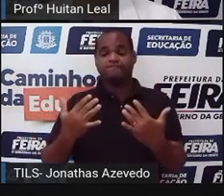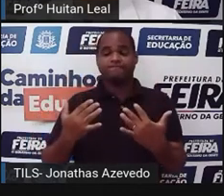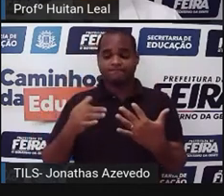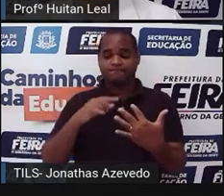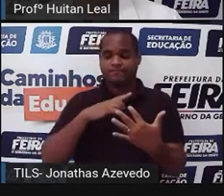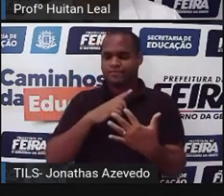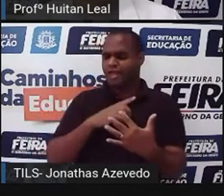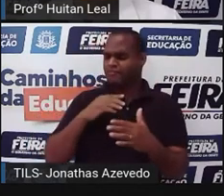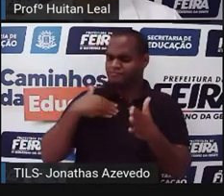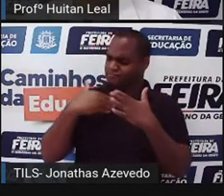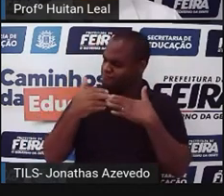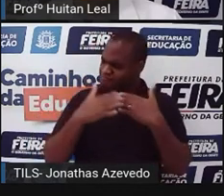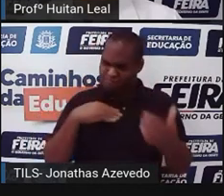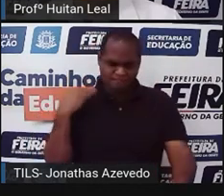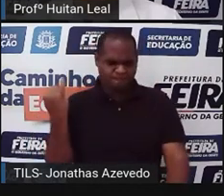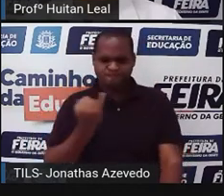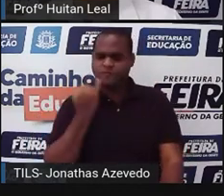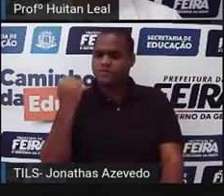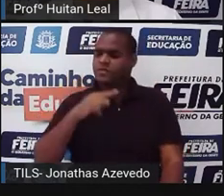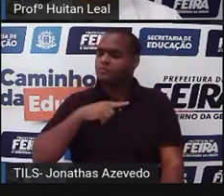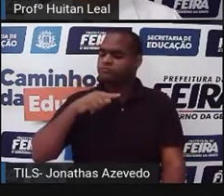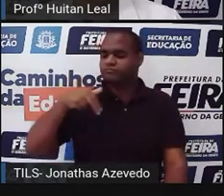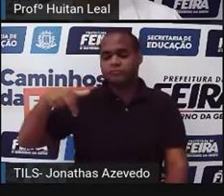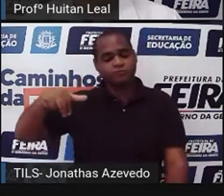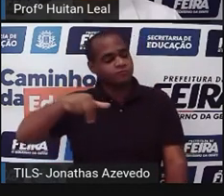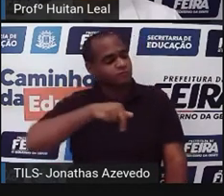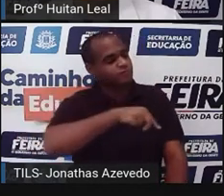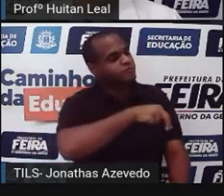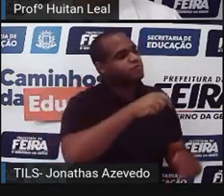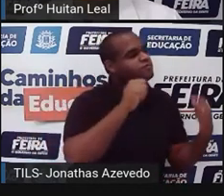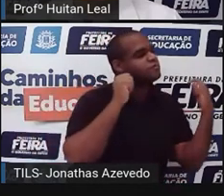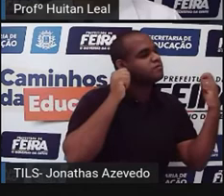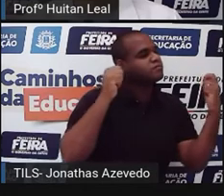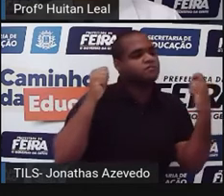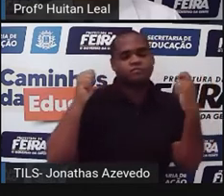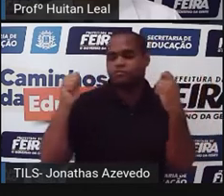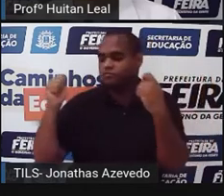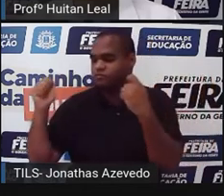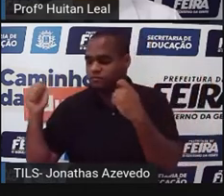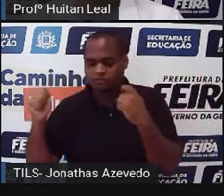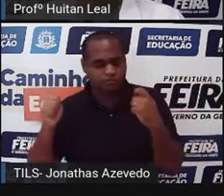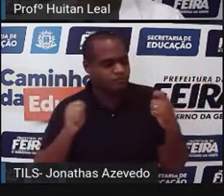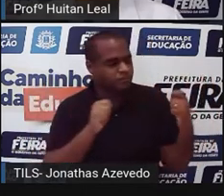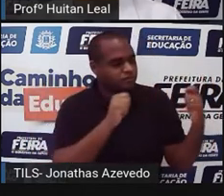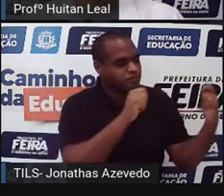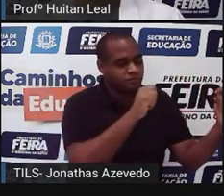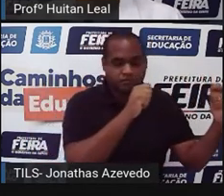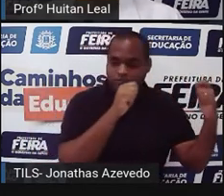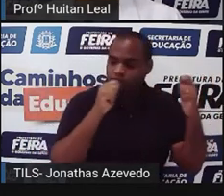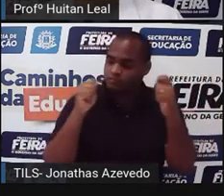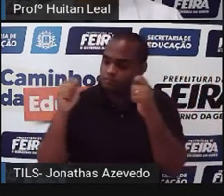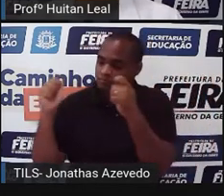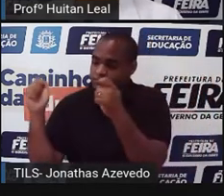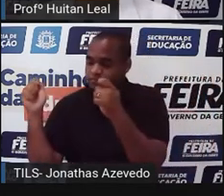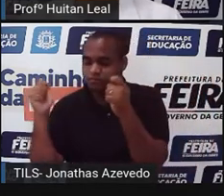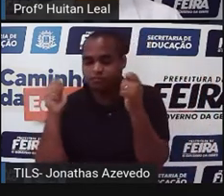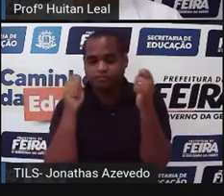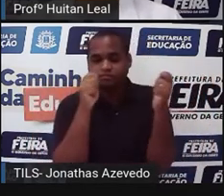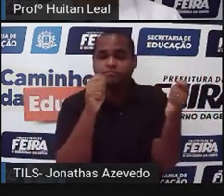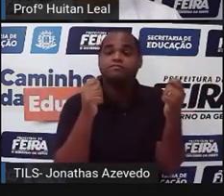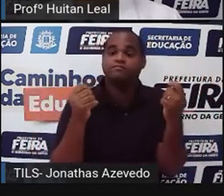pouco importava. Continuava andando de um lado para o outro, diante da casa, carregando o seu cartaz.